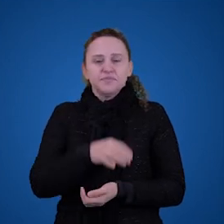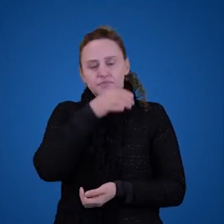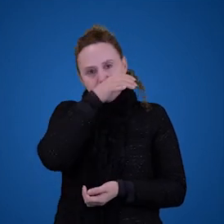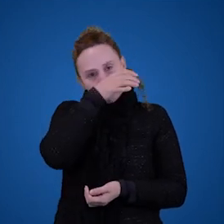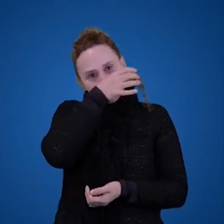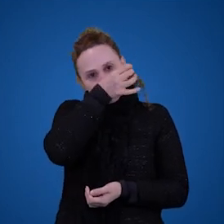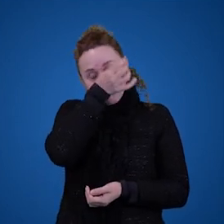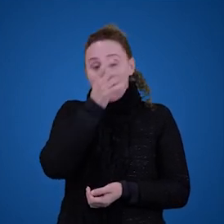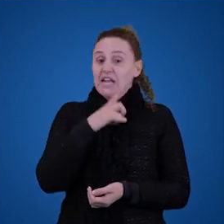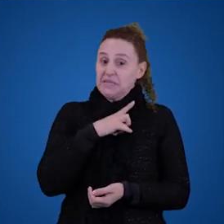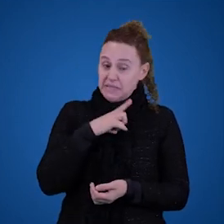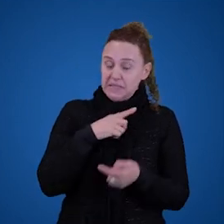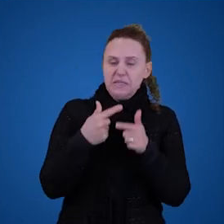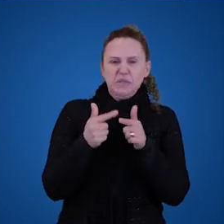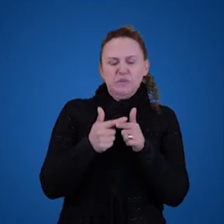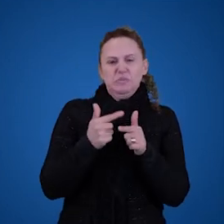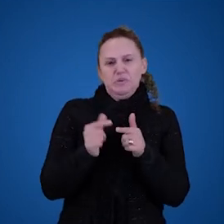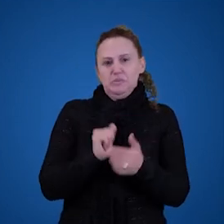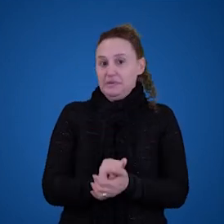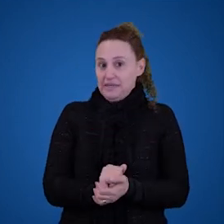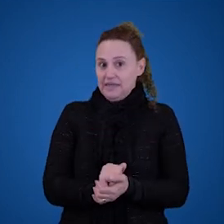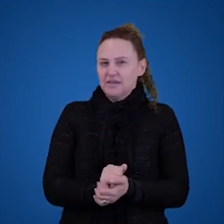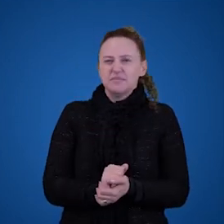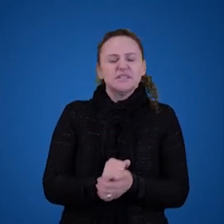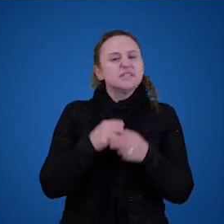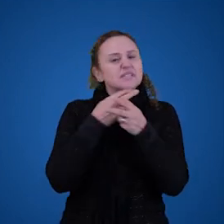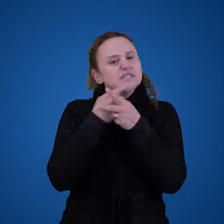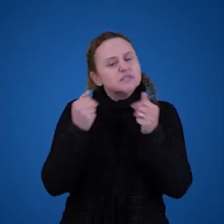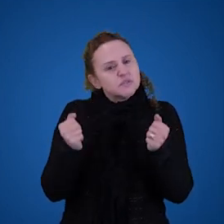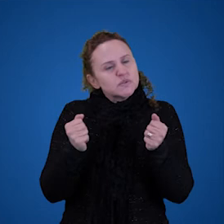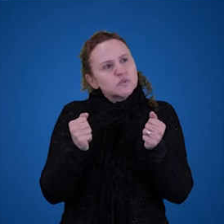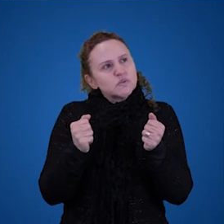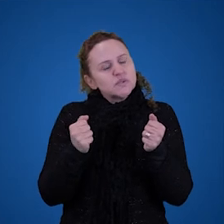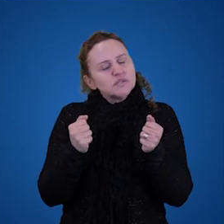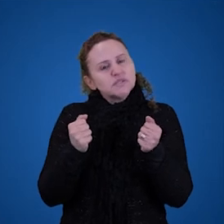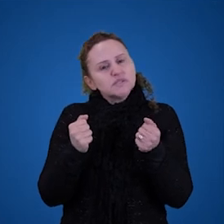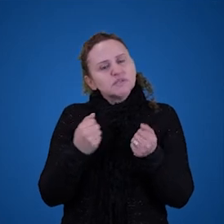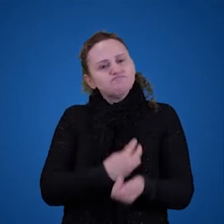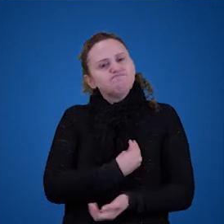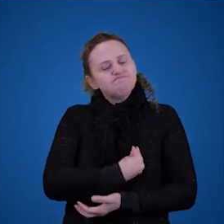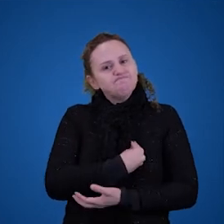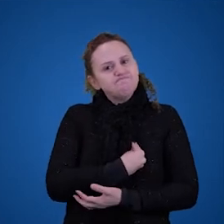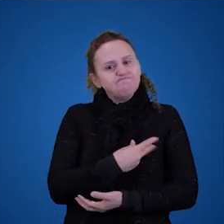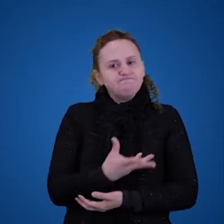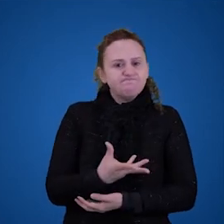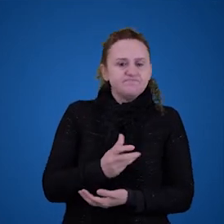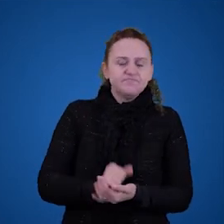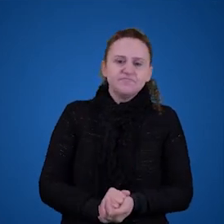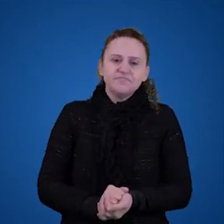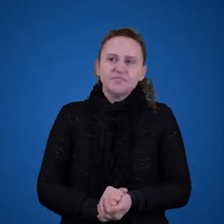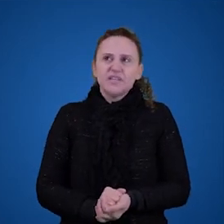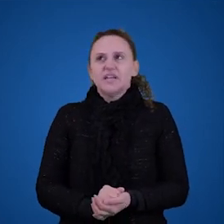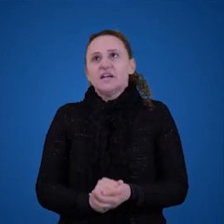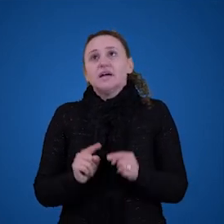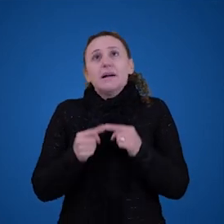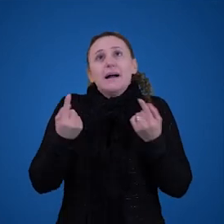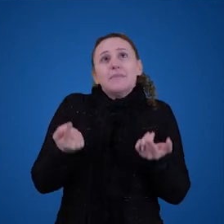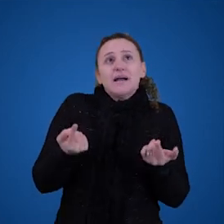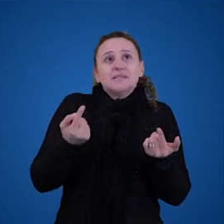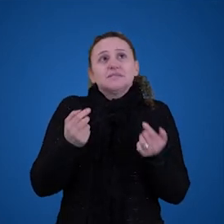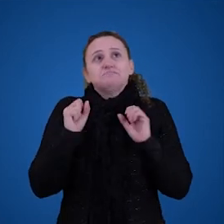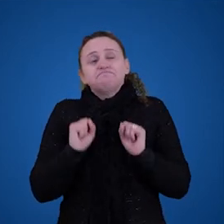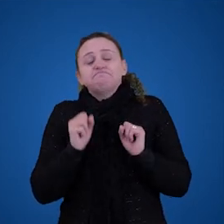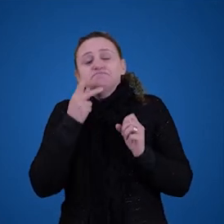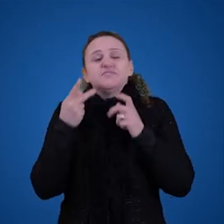como termos singulares de coisas inexistentes têm significado. Alguém poderia falar Ah, professor, mas isso só é uma